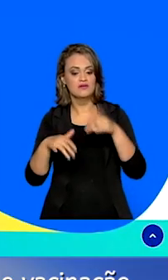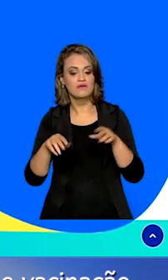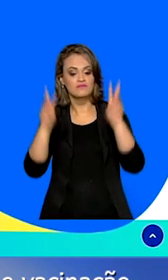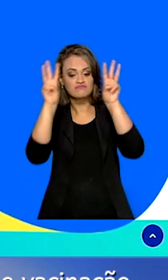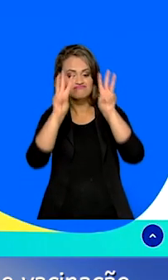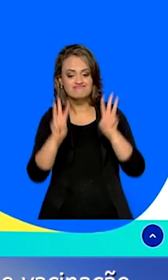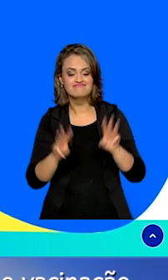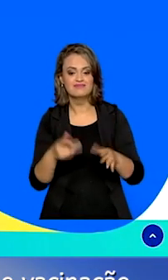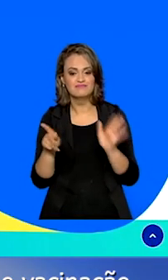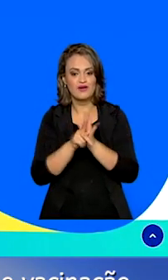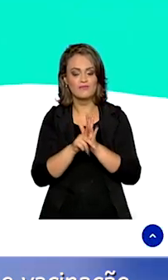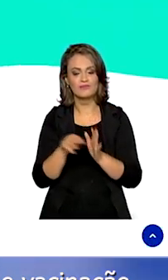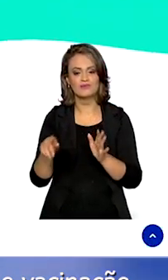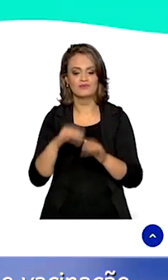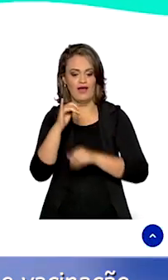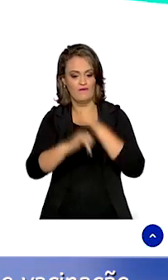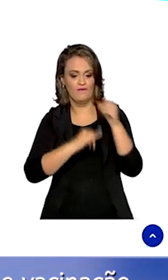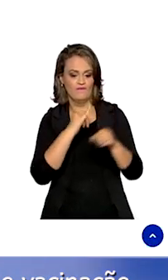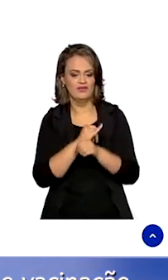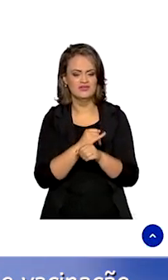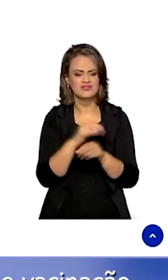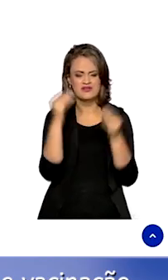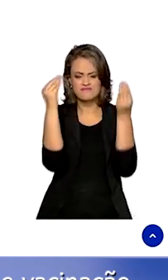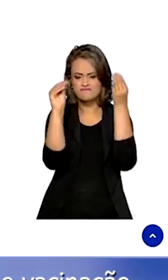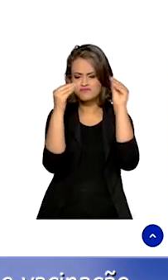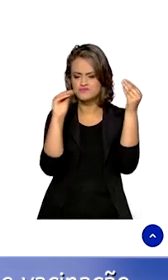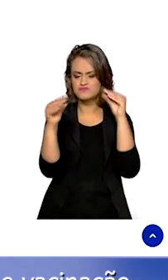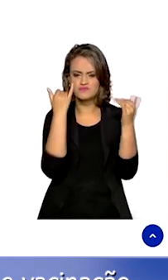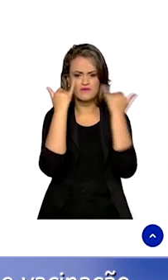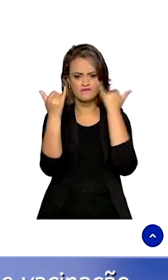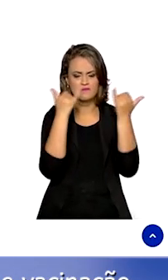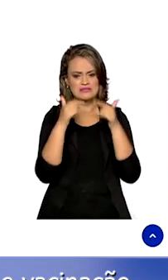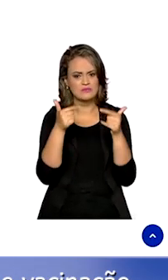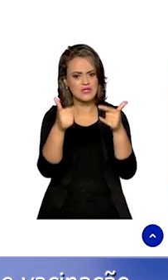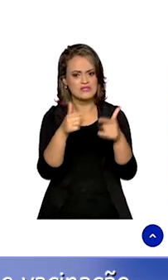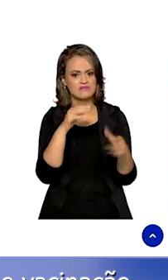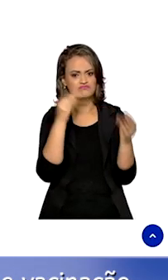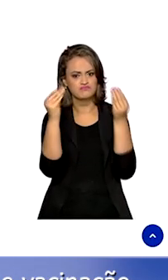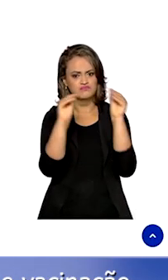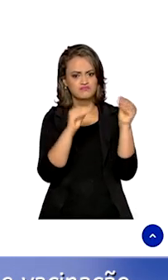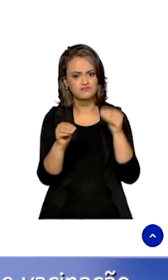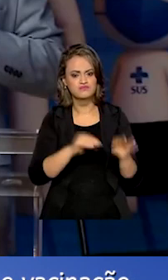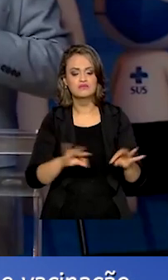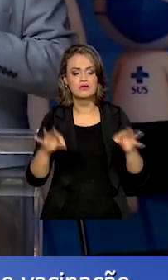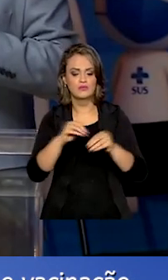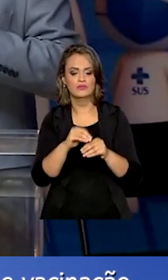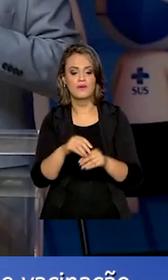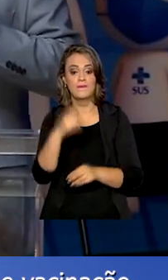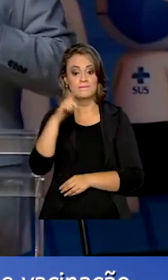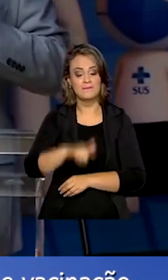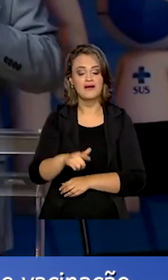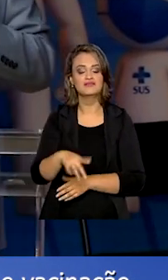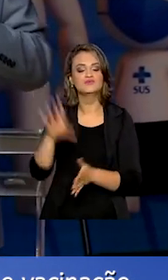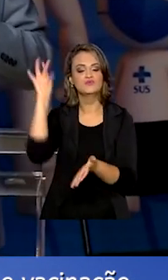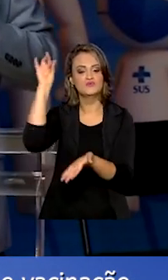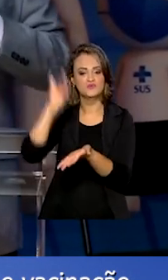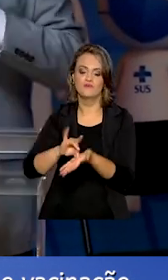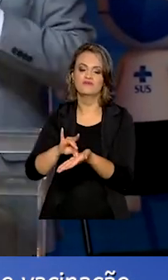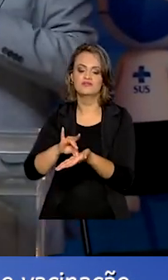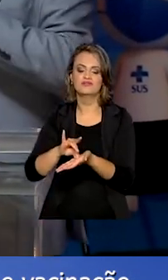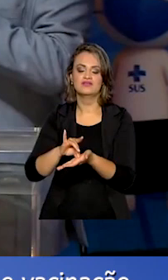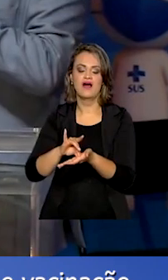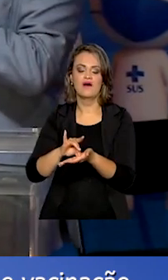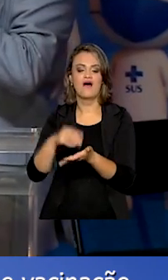internet da Covid-19, que reúne todas as ações e dados relacionados. Também foi oficializada